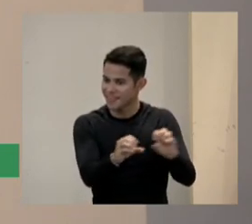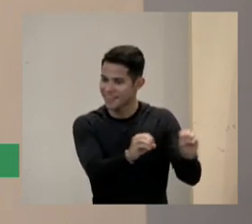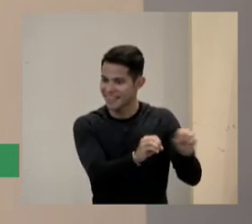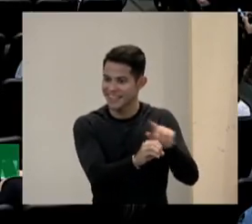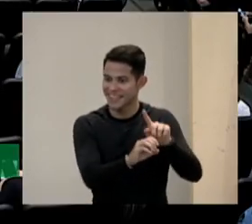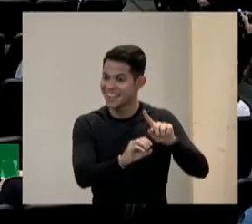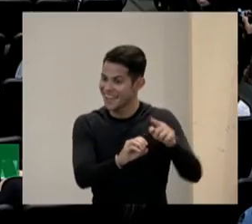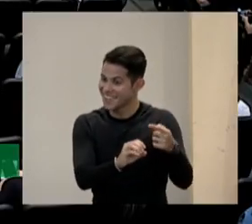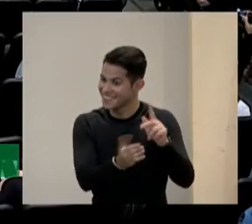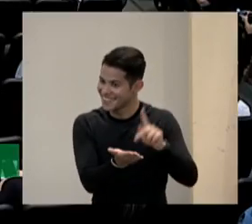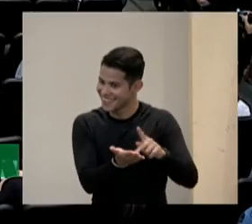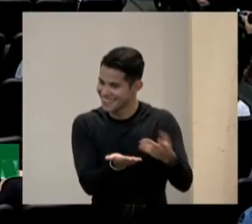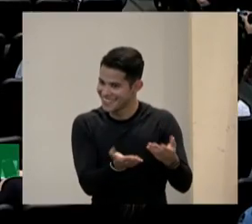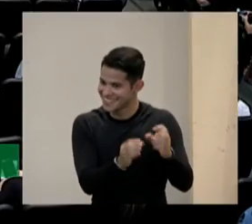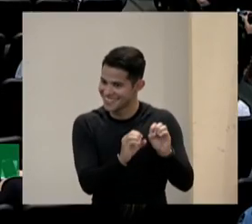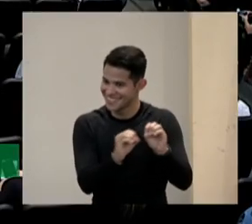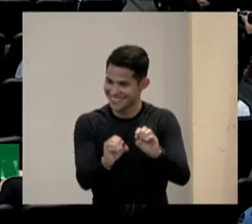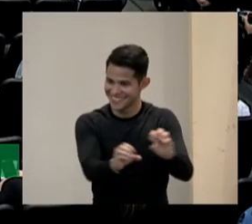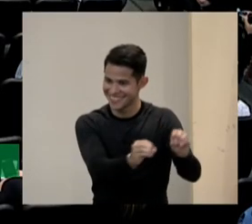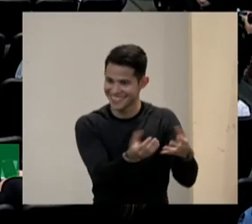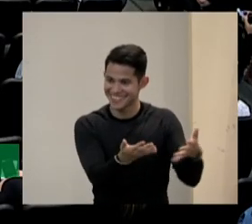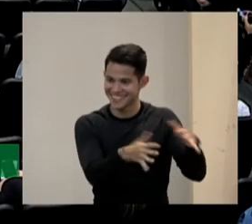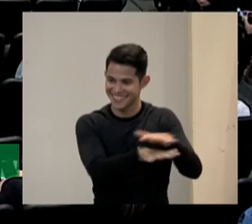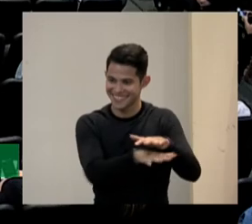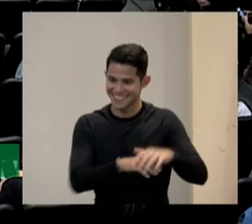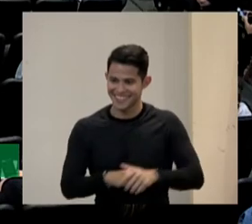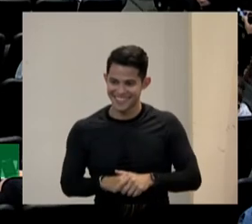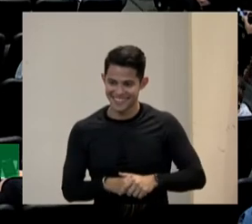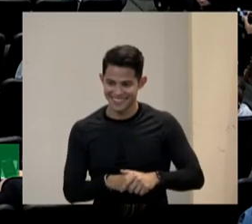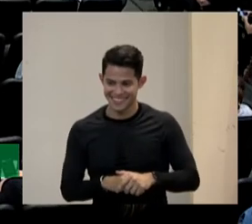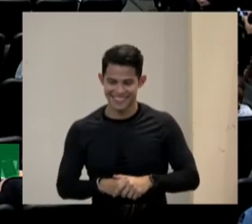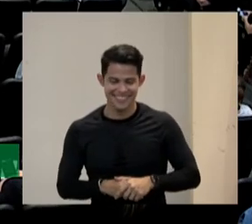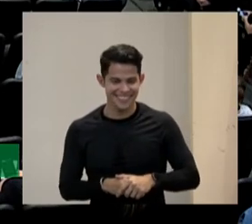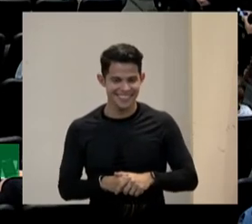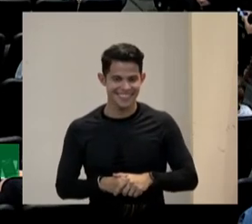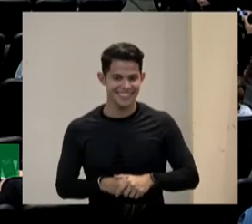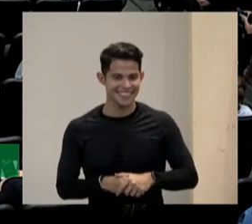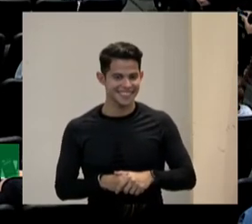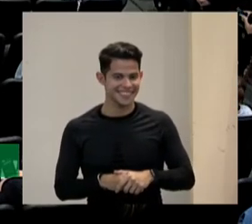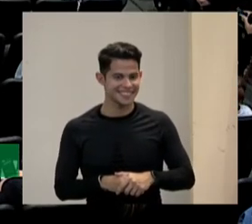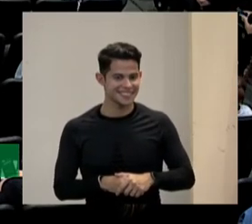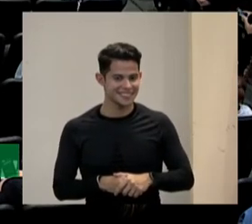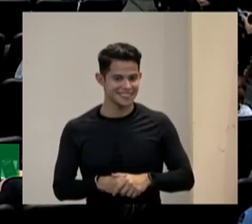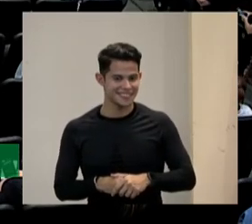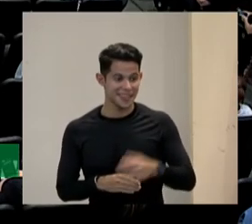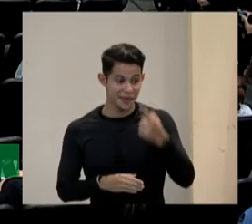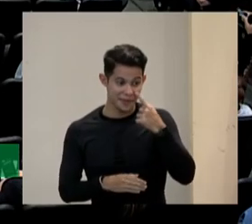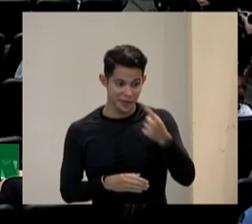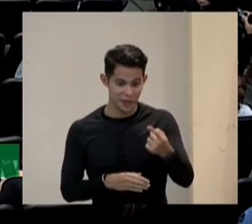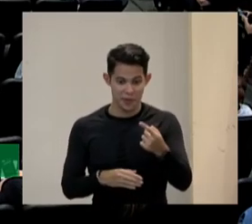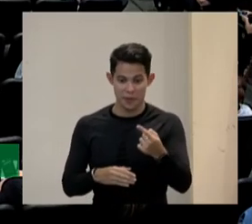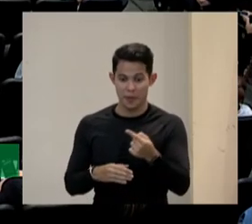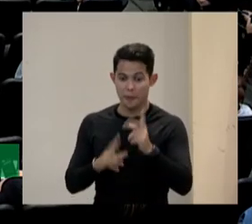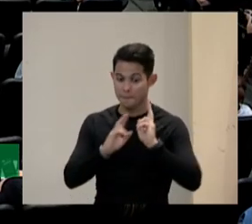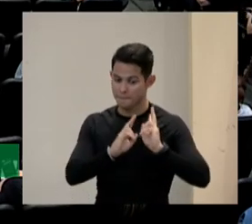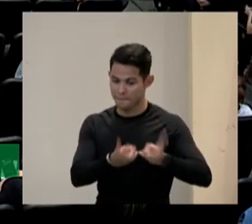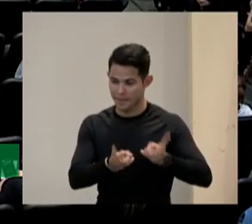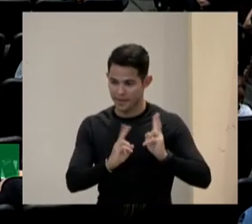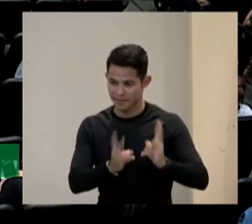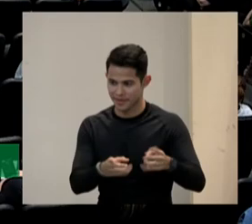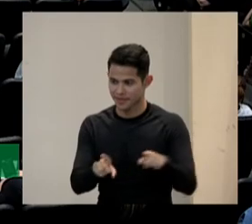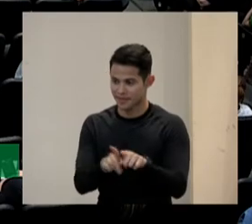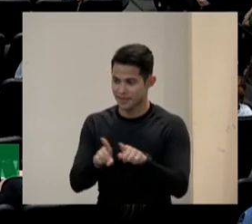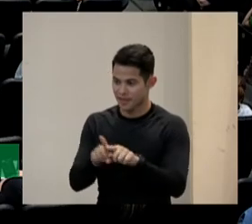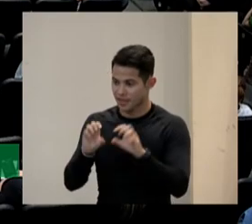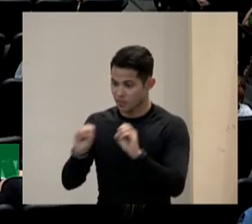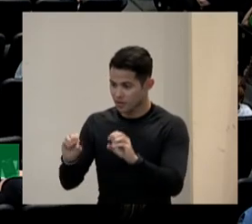estamos referindo quando vamos resposta para todos acesso permanência e educação e de qualidade